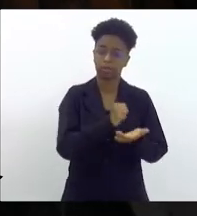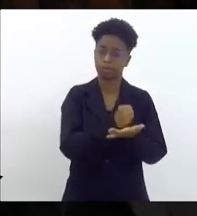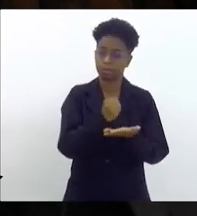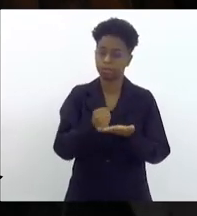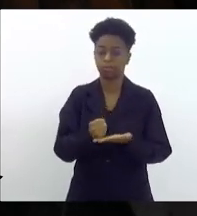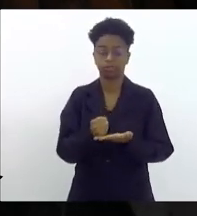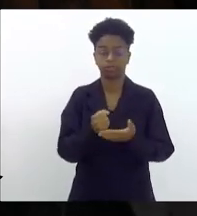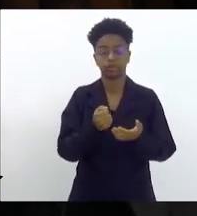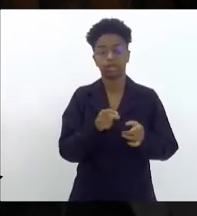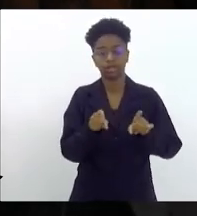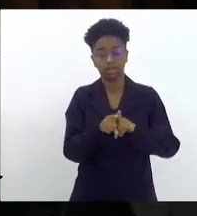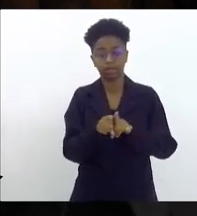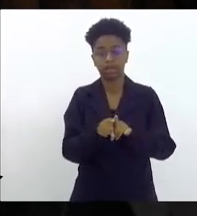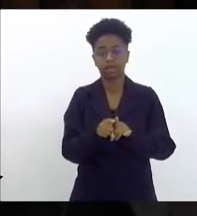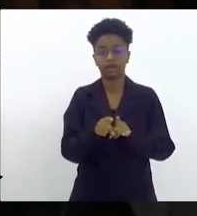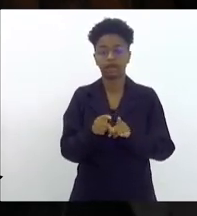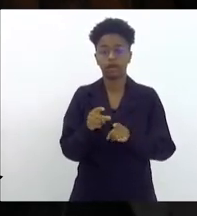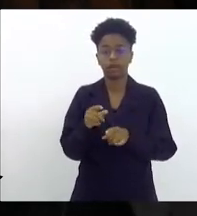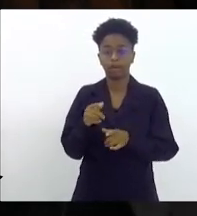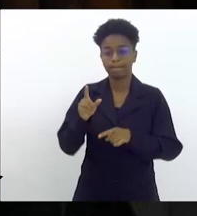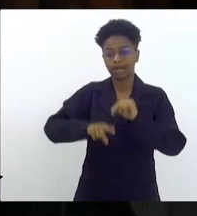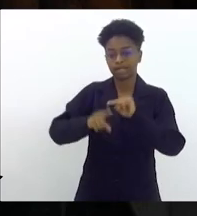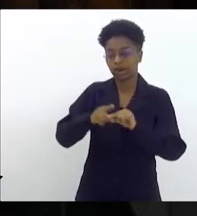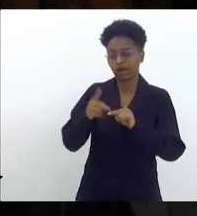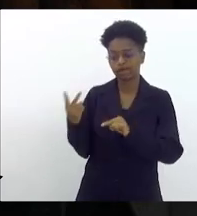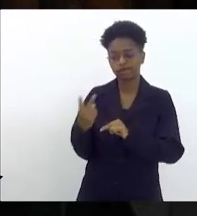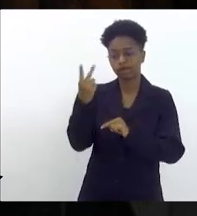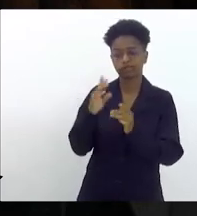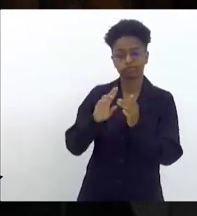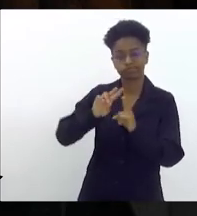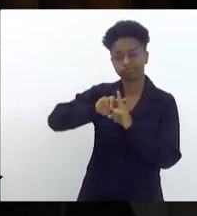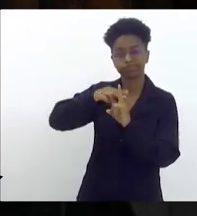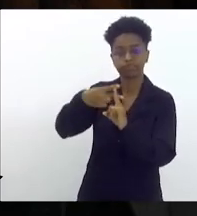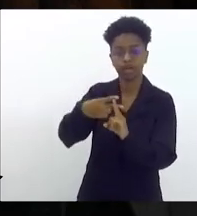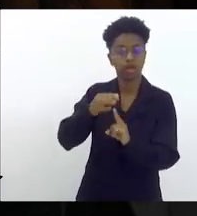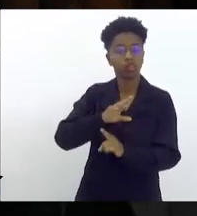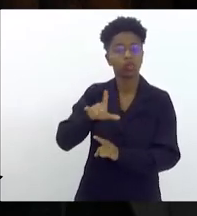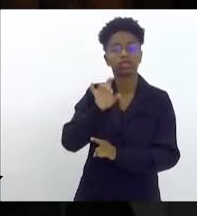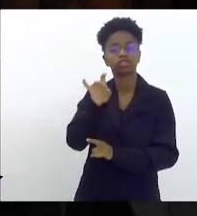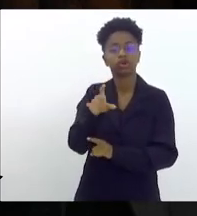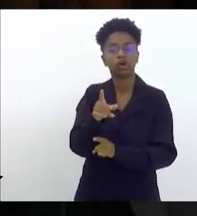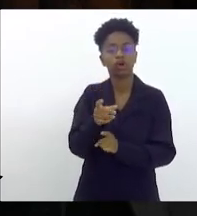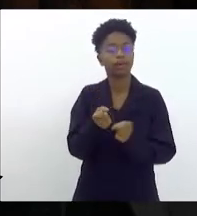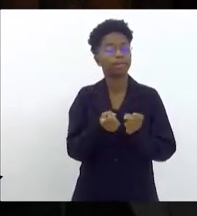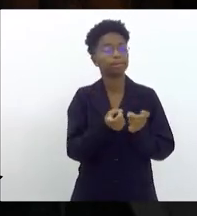Não é só exportar matéria-prima e exportar grãos.